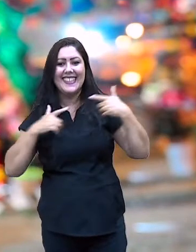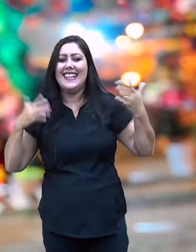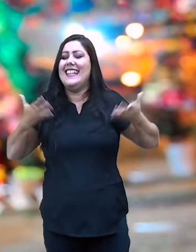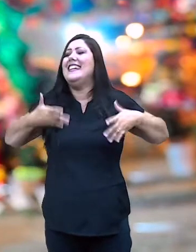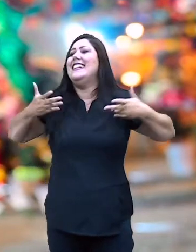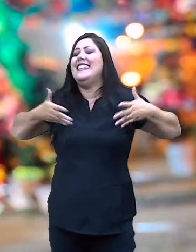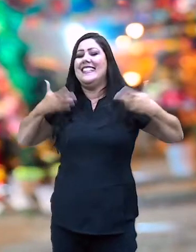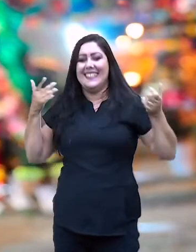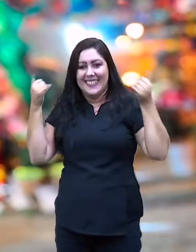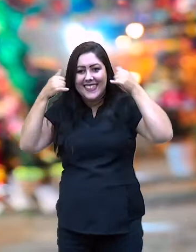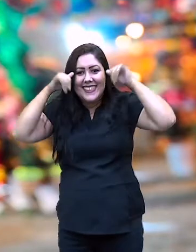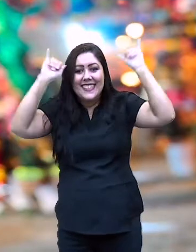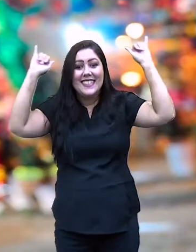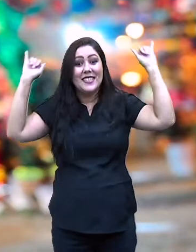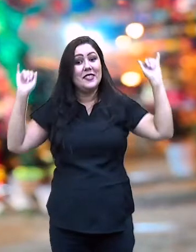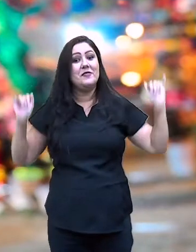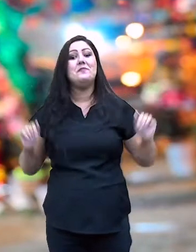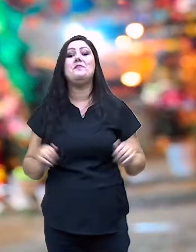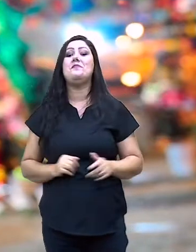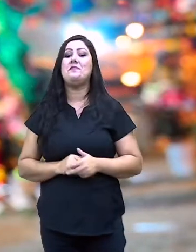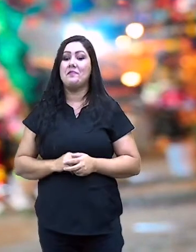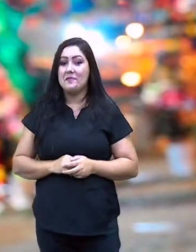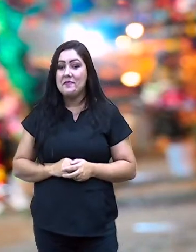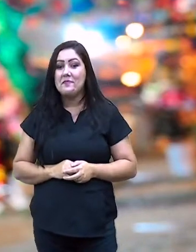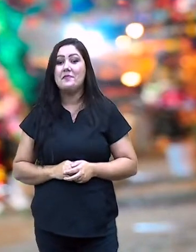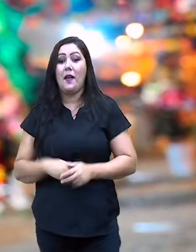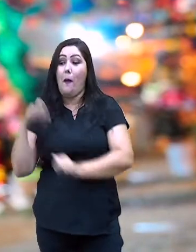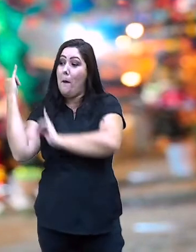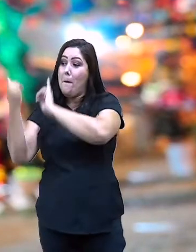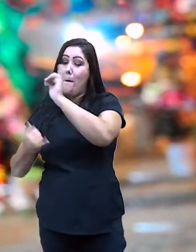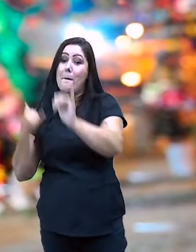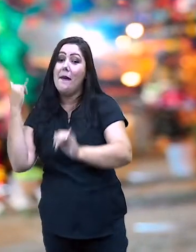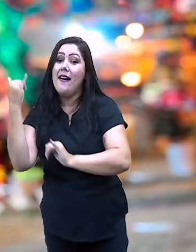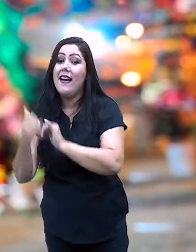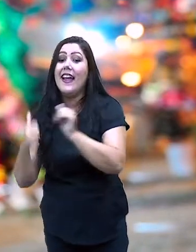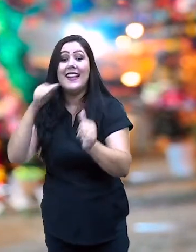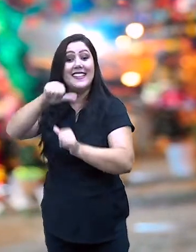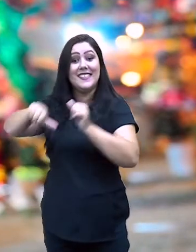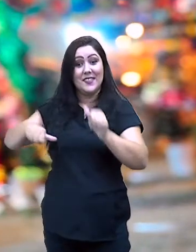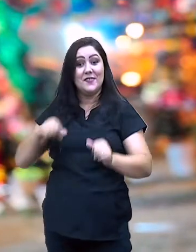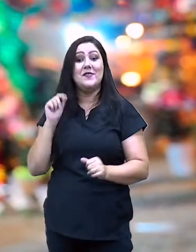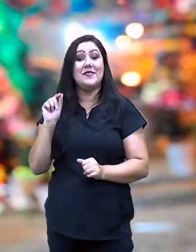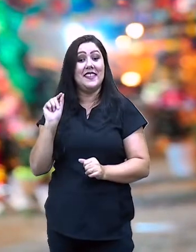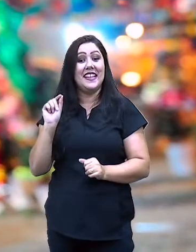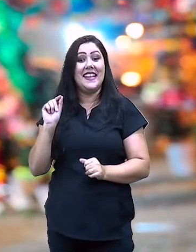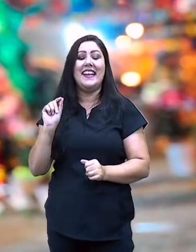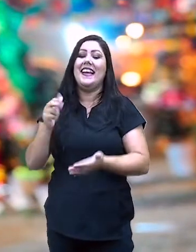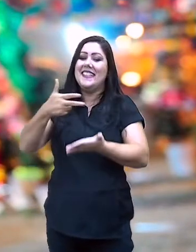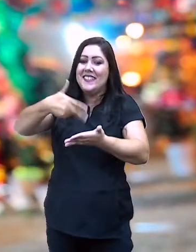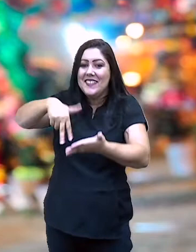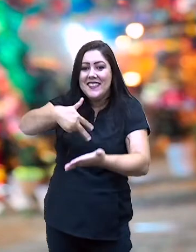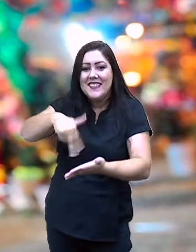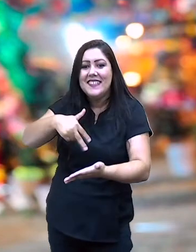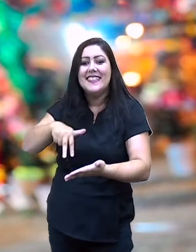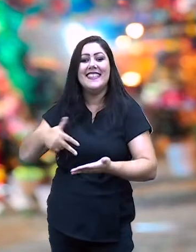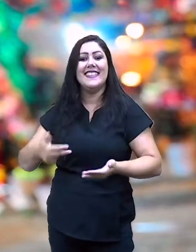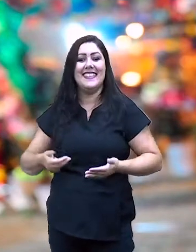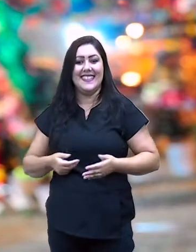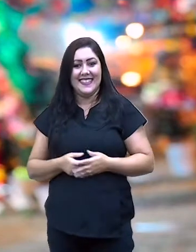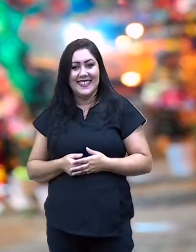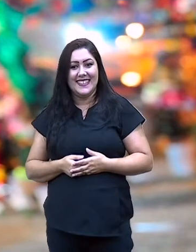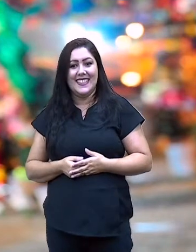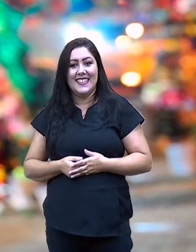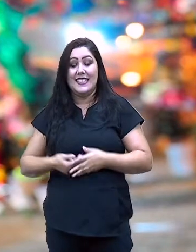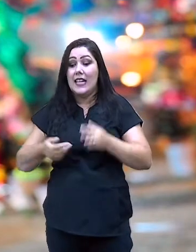Olha que interessante. Uma lenda virou uma dança. E essa dança faz parte do folclore brasileiro.